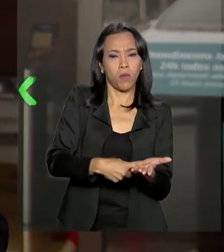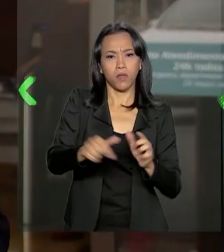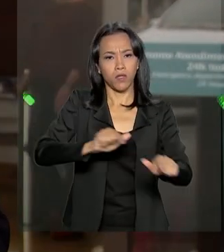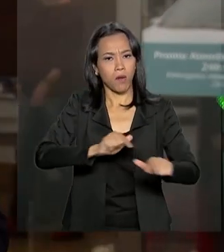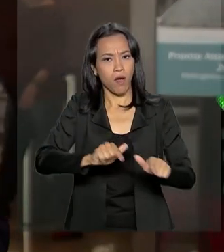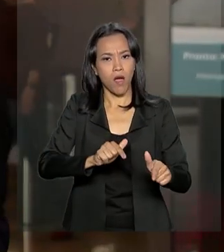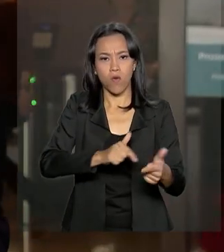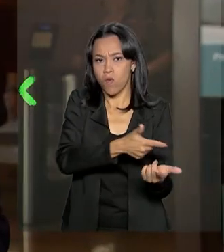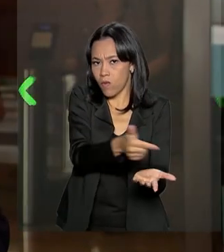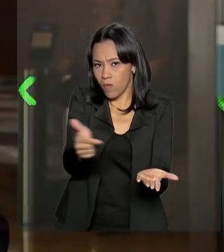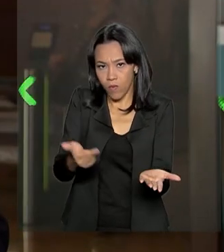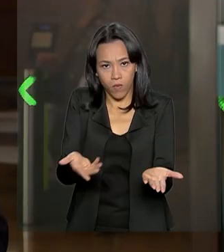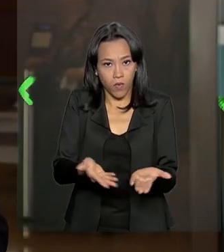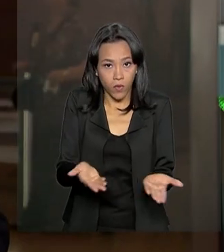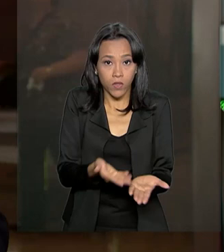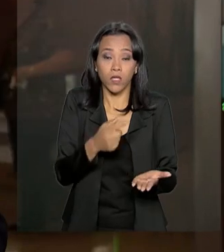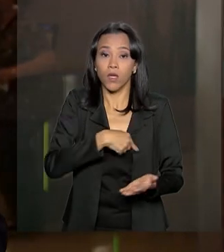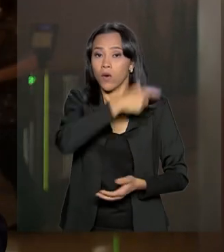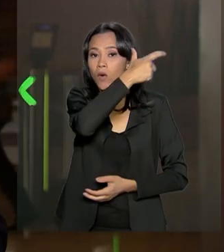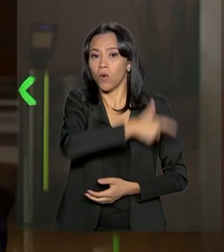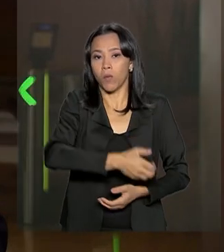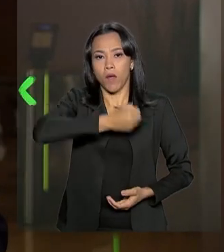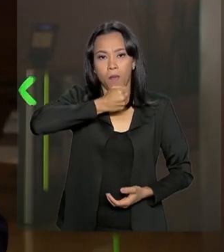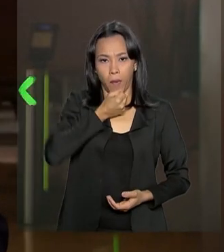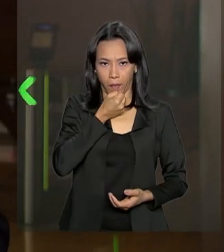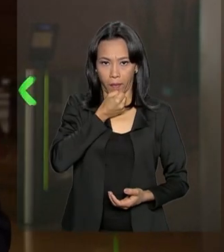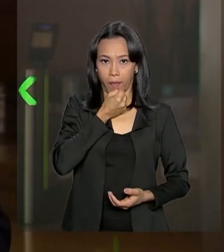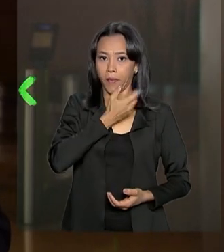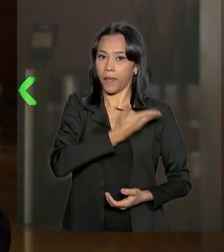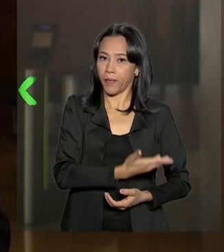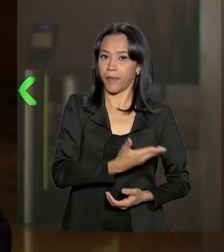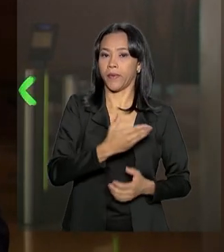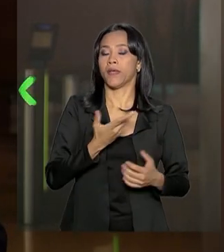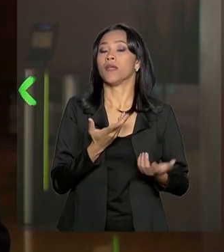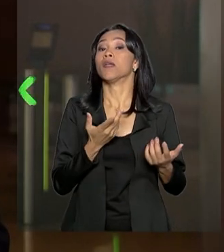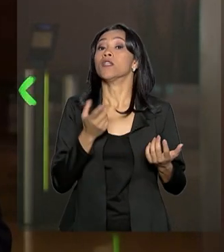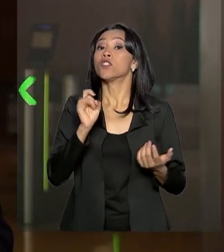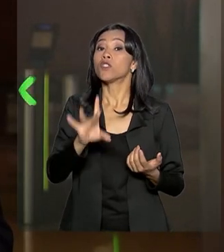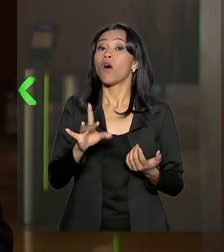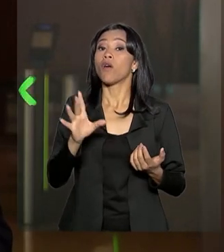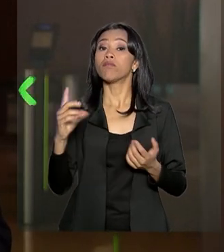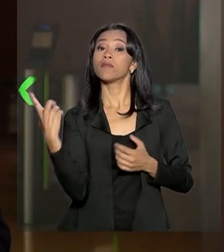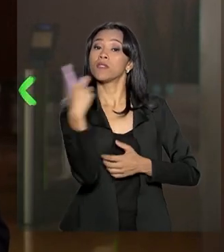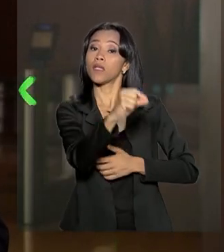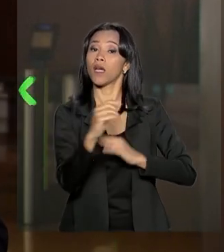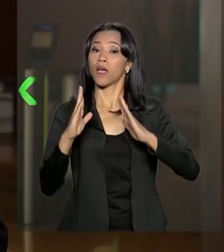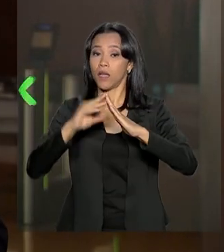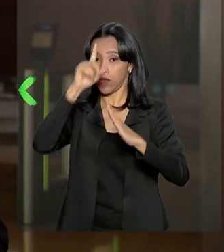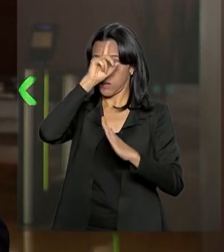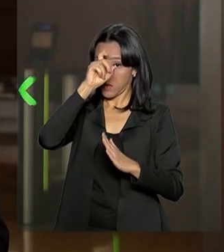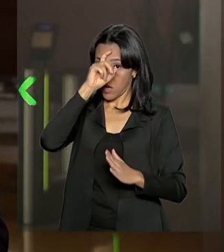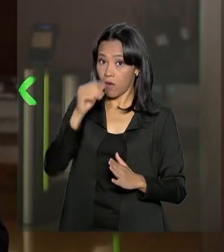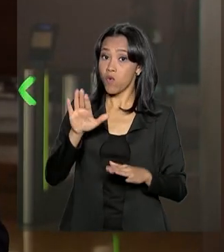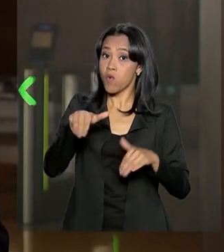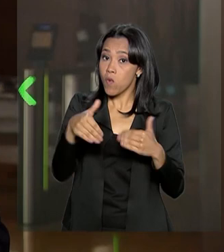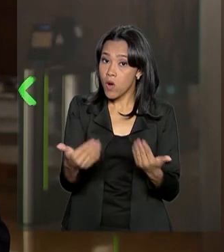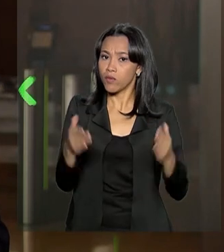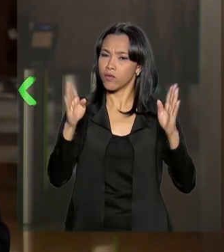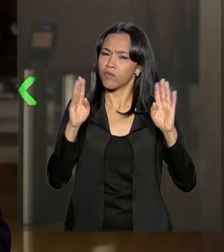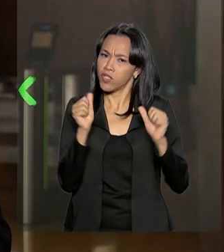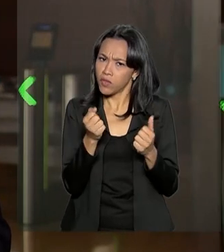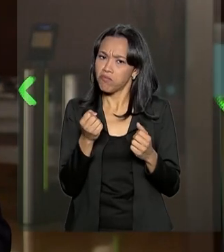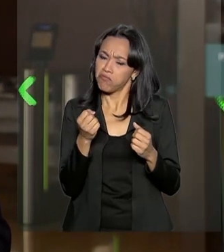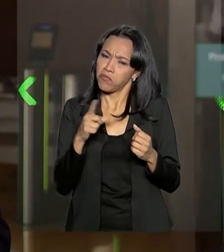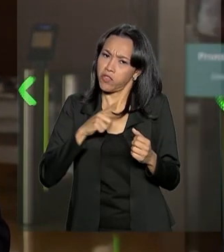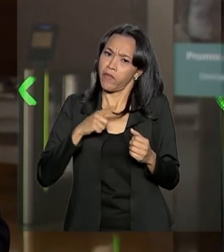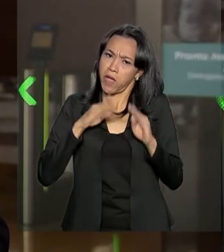República. O porta-voz da presidência disse que Jair Bolsonaro só deve ter alta quando tiver condições clínicas plenas para